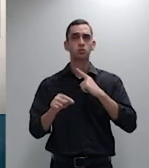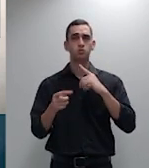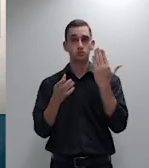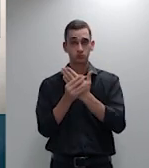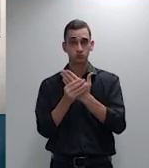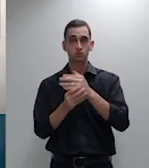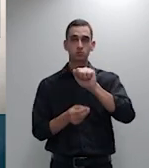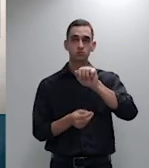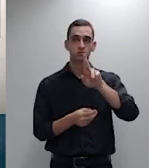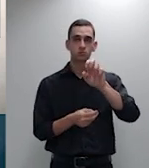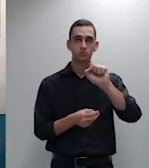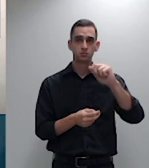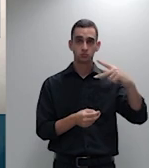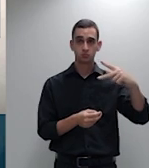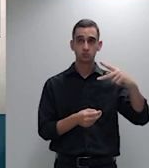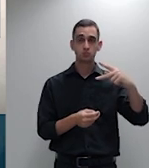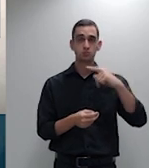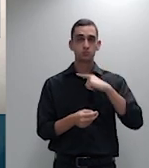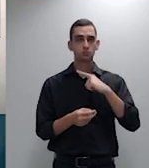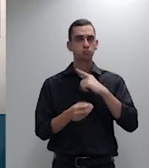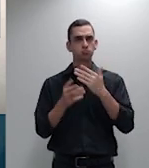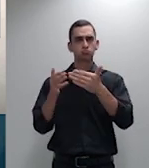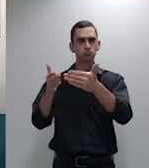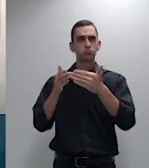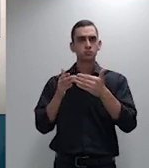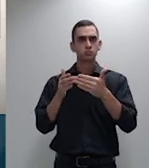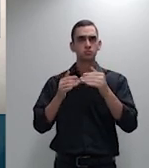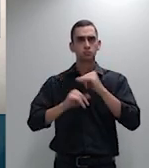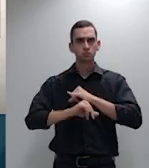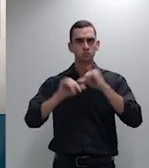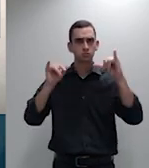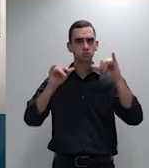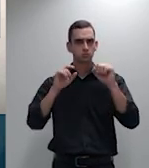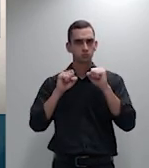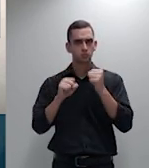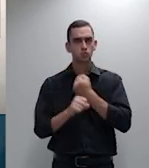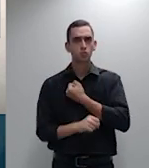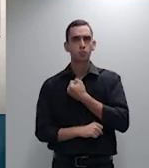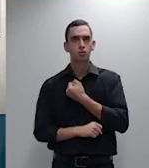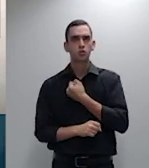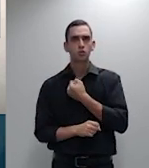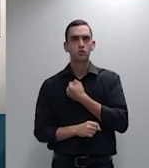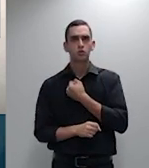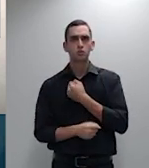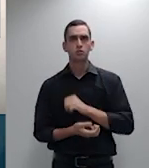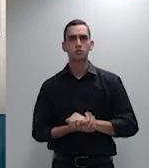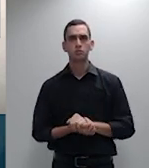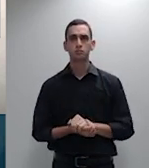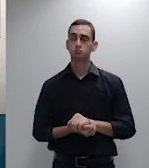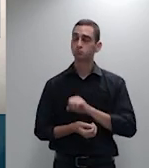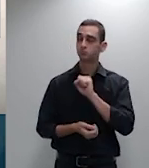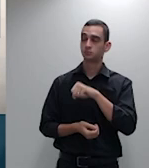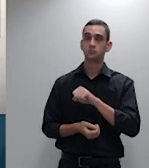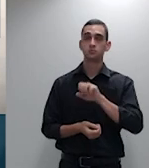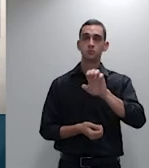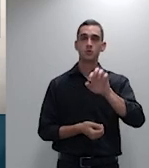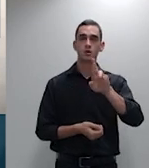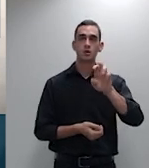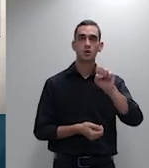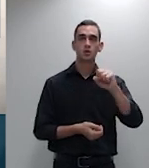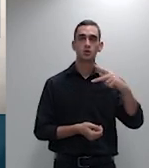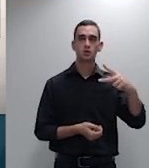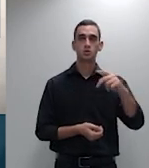Por favor, Ana Elisa, pode dizer o número? Claro, ministro. É o ERESP 1810